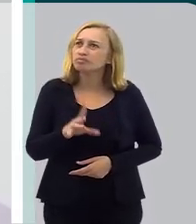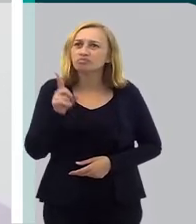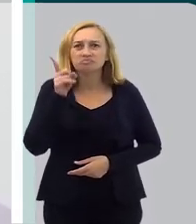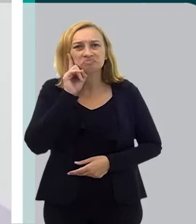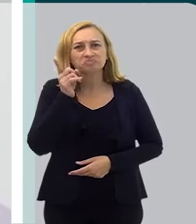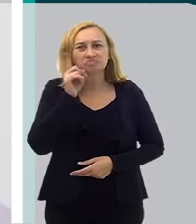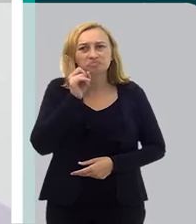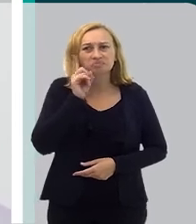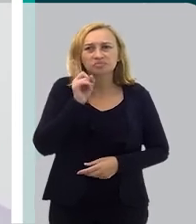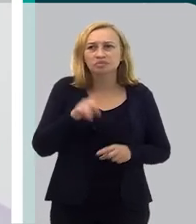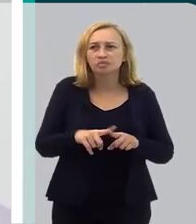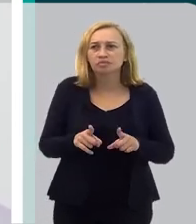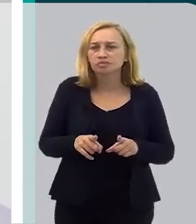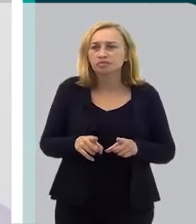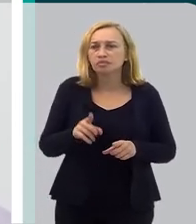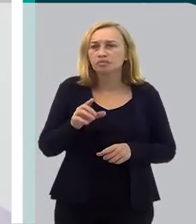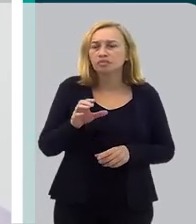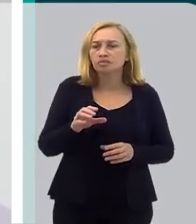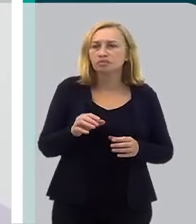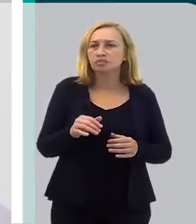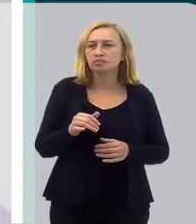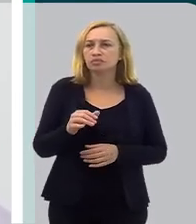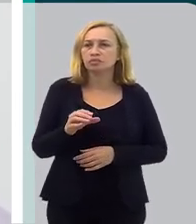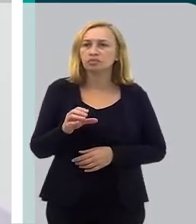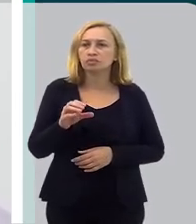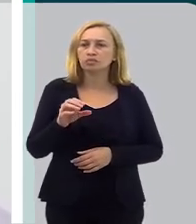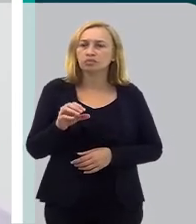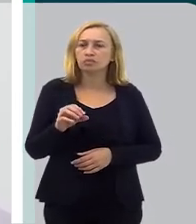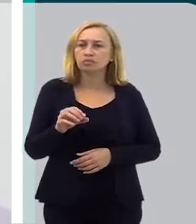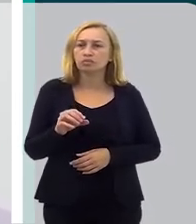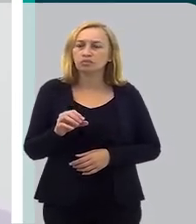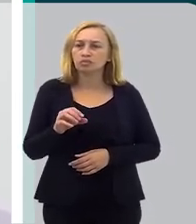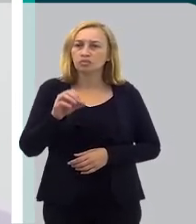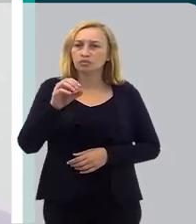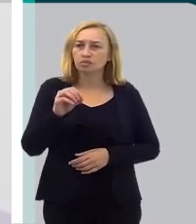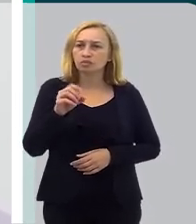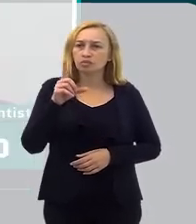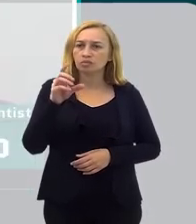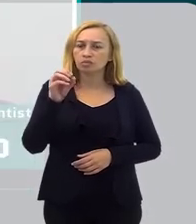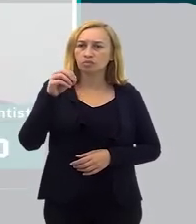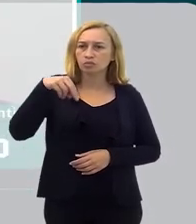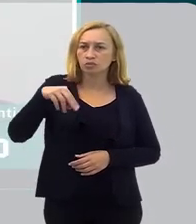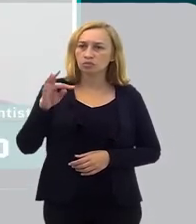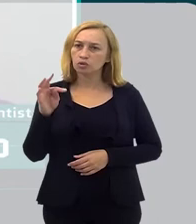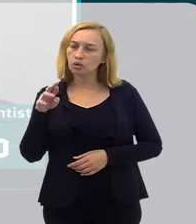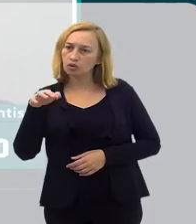só o dia a dia, mas é a odontologia no ambiente hospitalar.